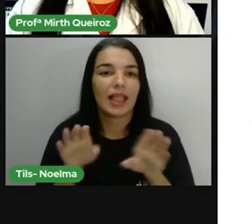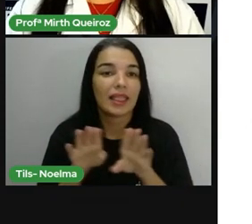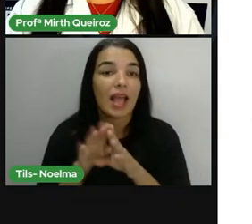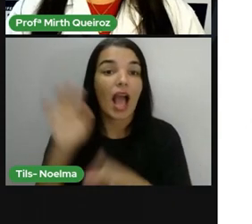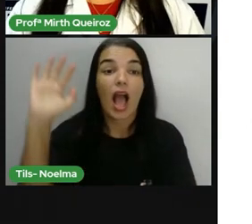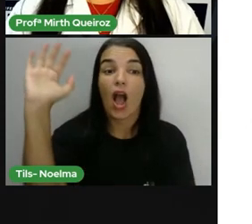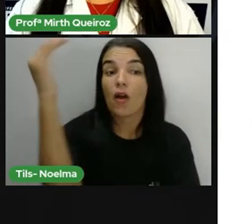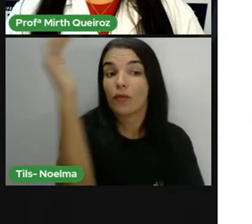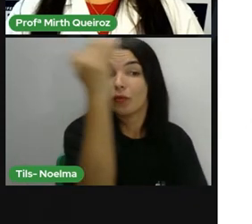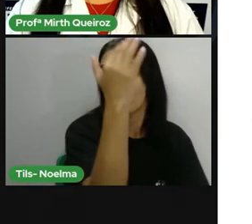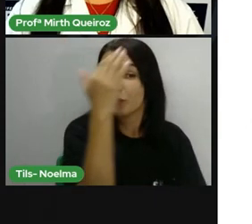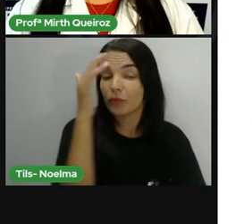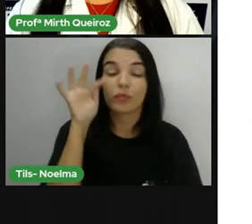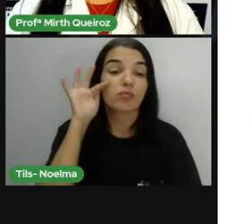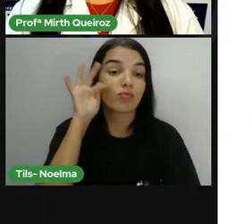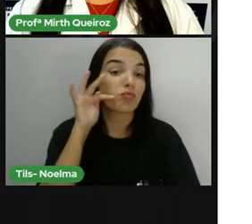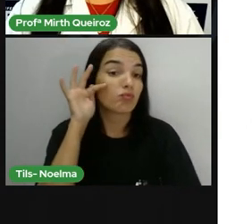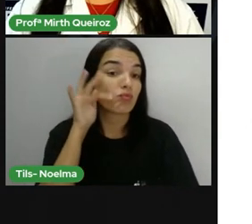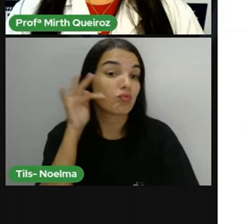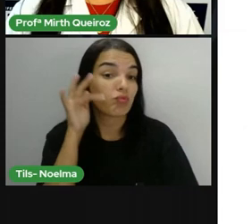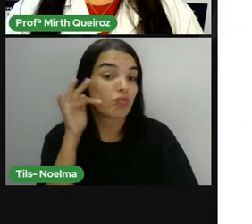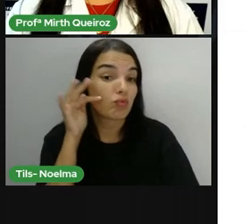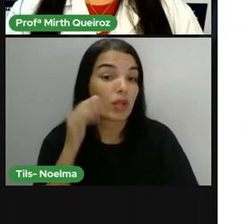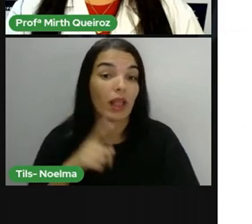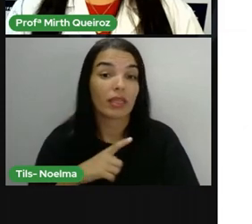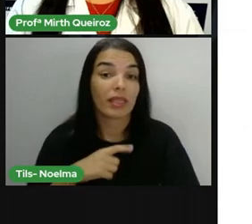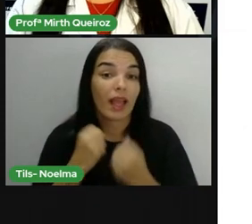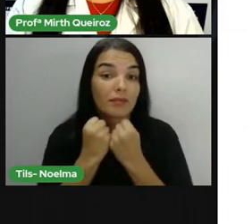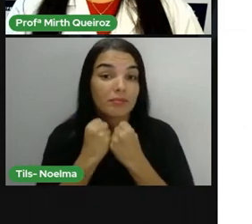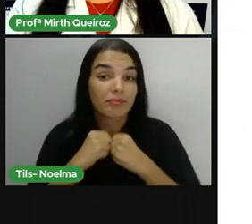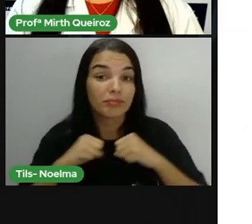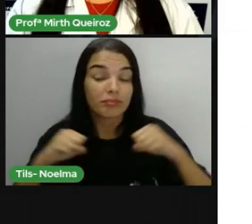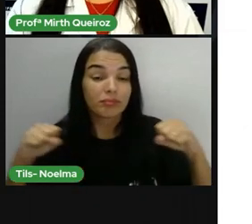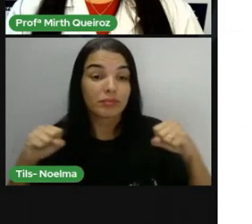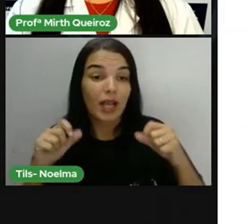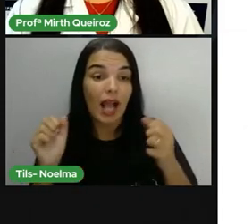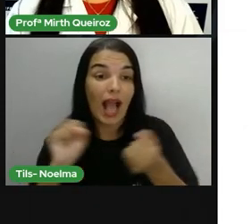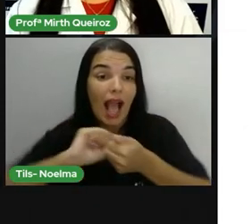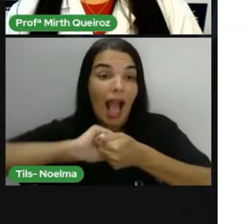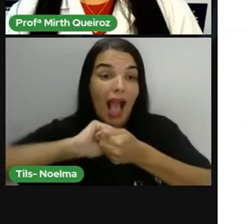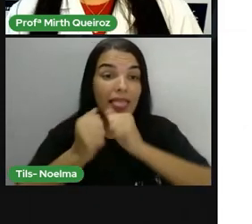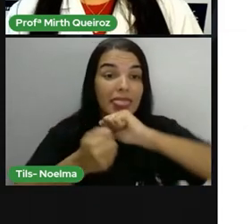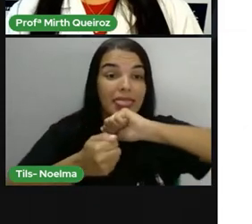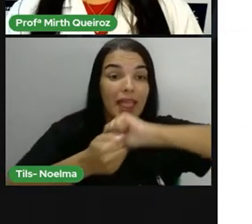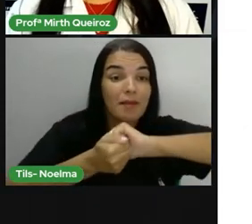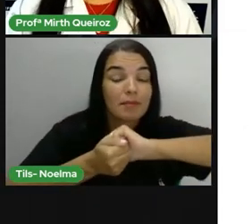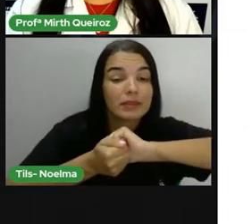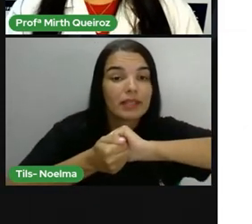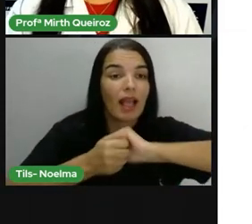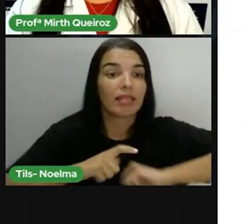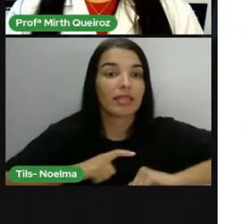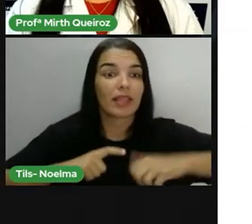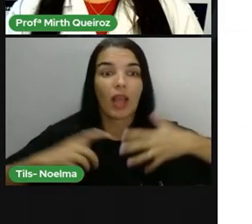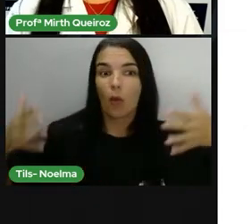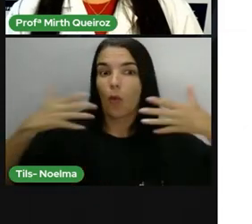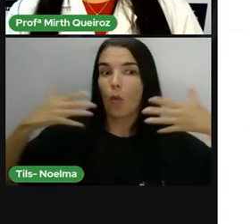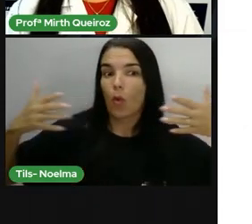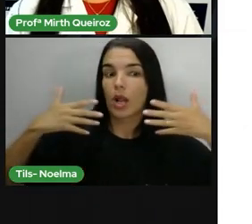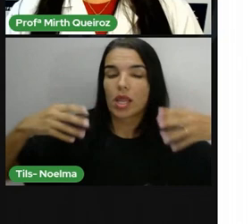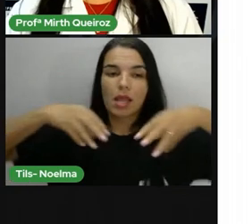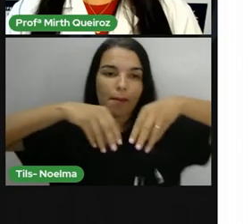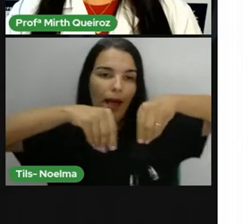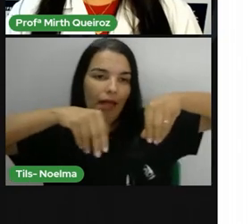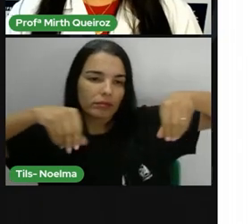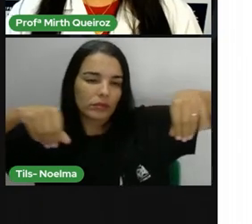nativas exclusivas da região semiárida têm grande capacidade de adaptar a condições de clima, solo